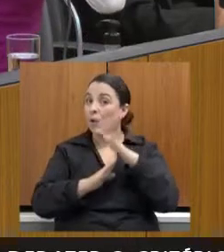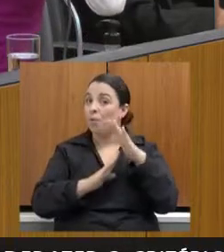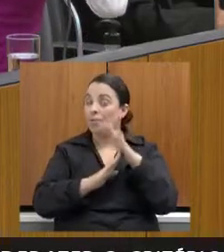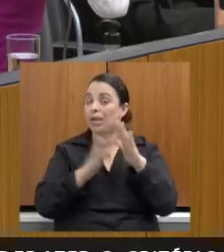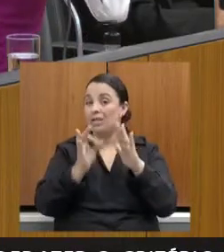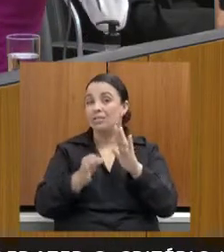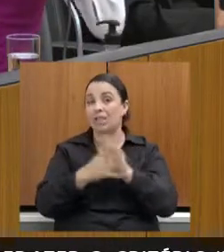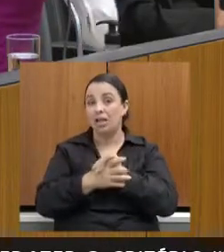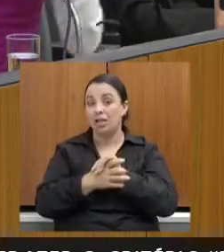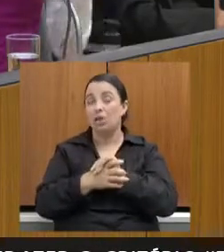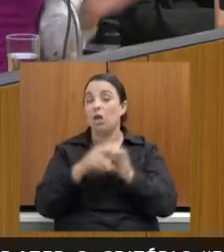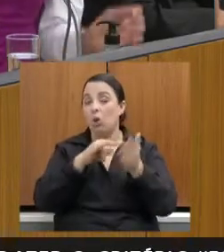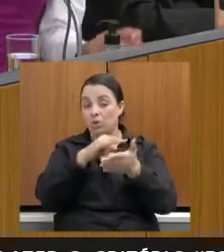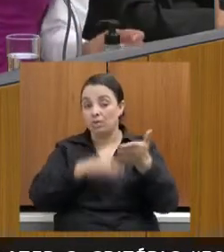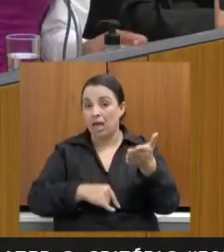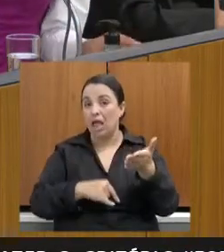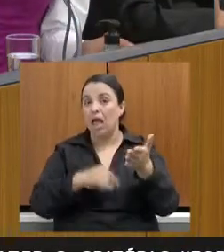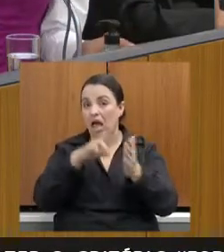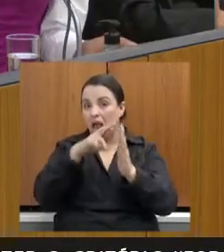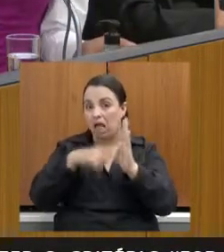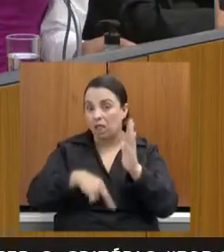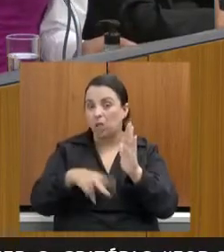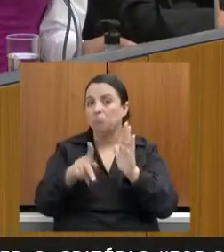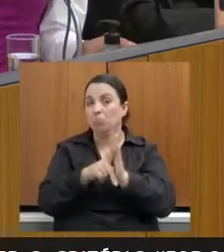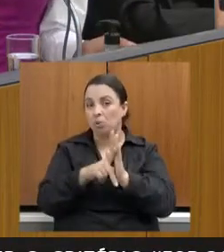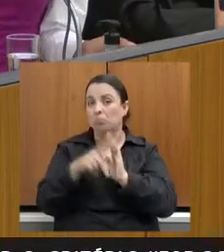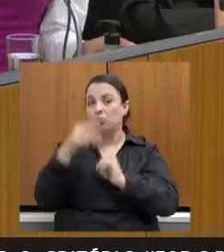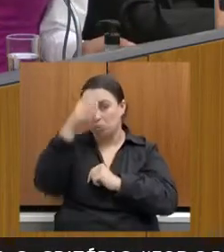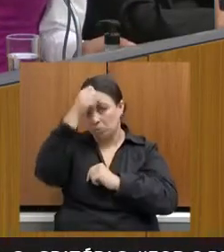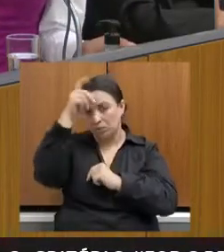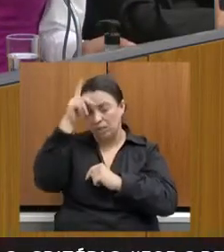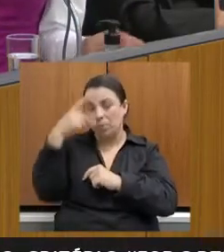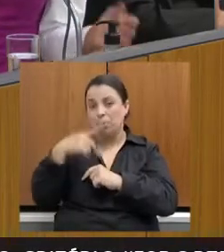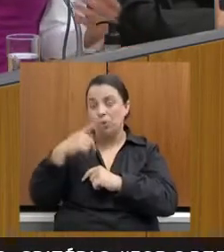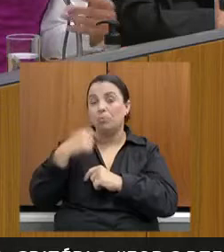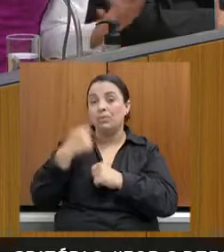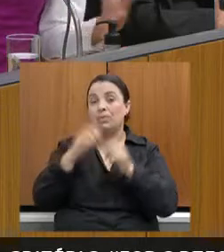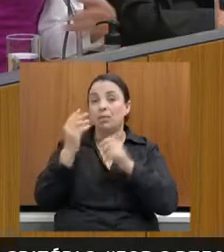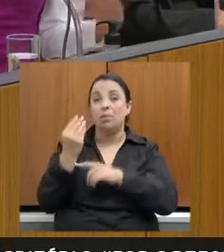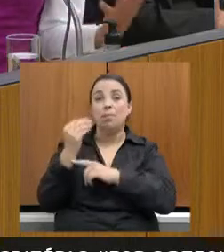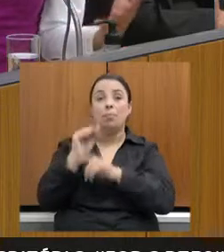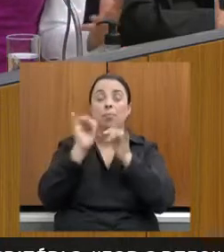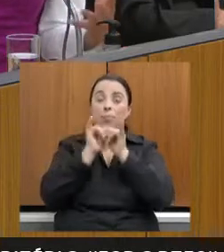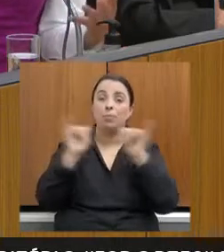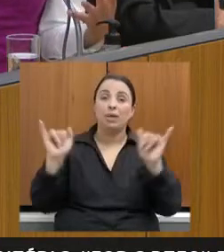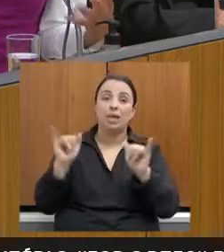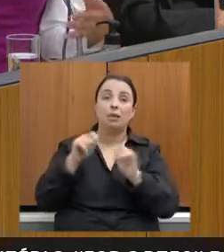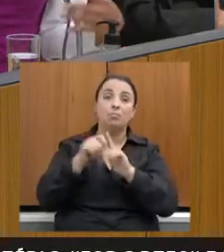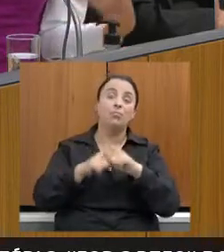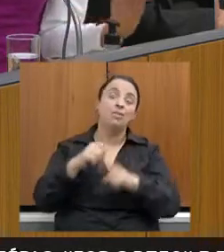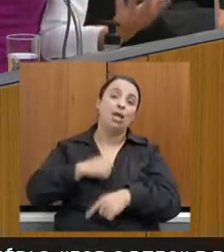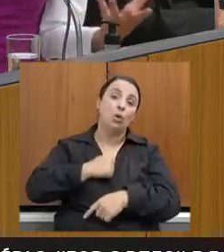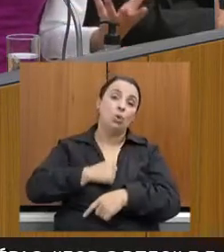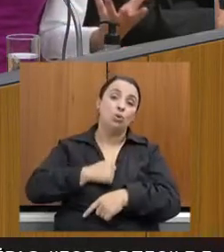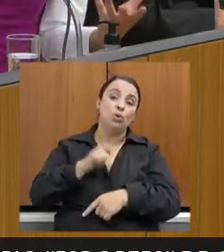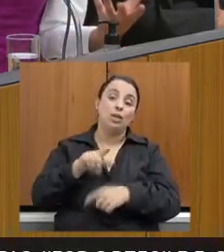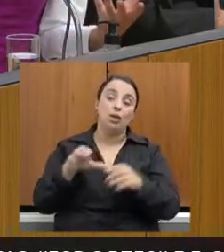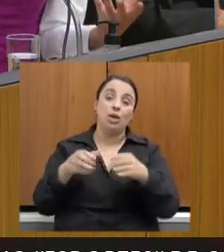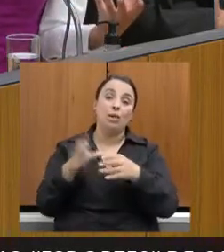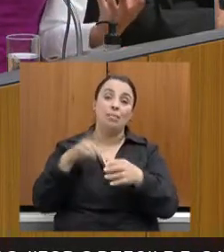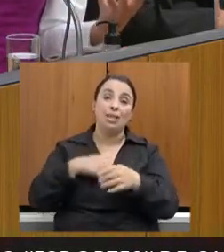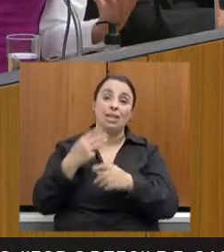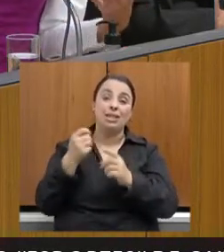municípios, eles precisam, esses relatórios têm que estar disponíveis, já serem publicados em agosto, então a equipe tem pelo menos três meses para fazer toda essa